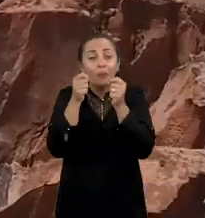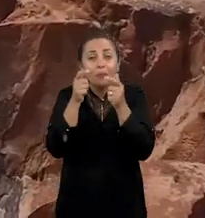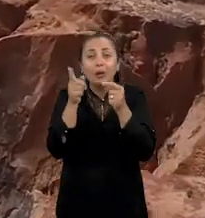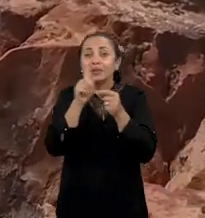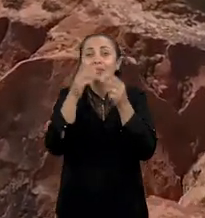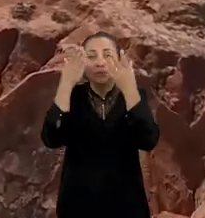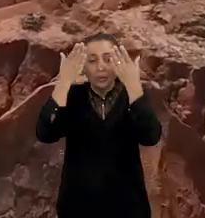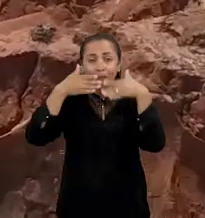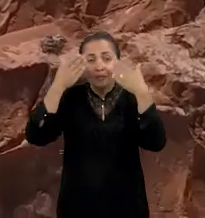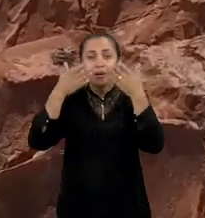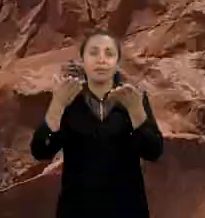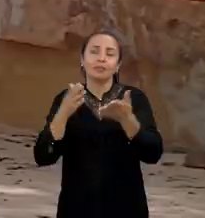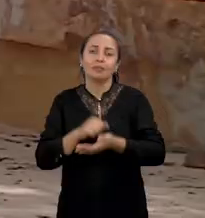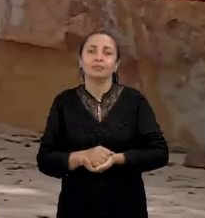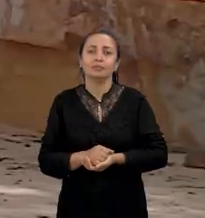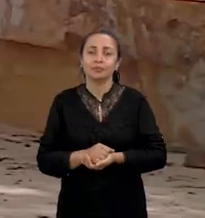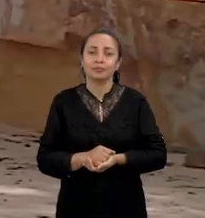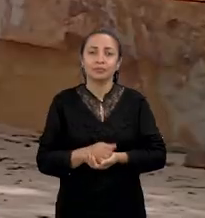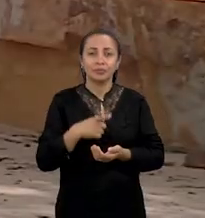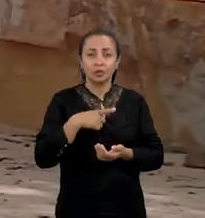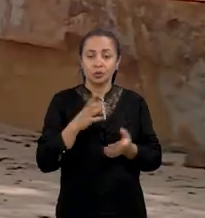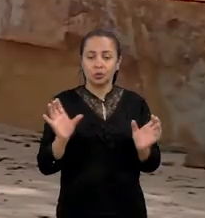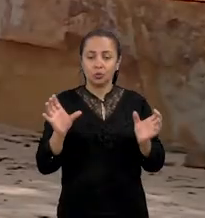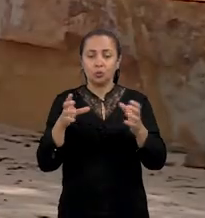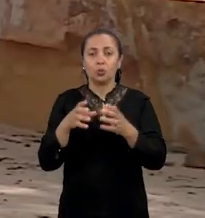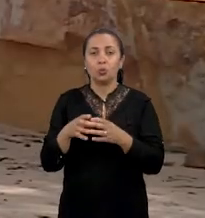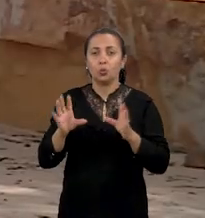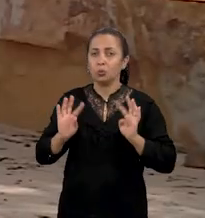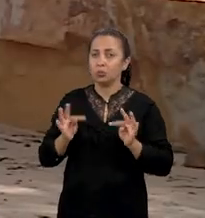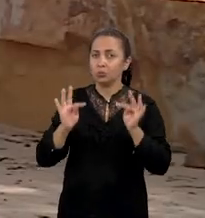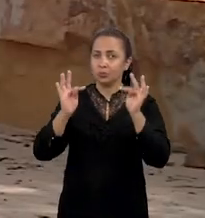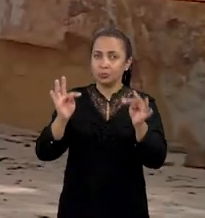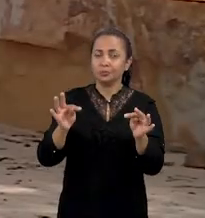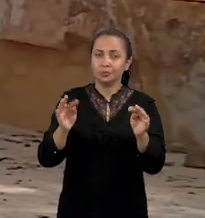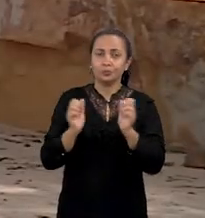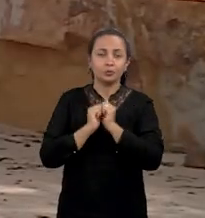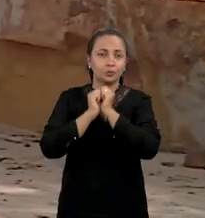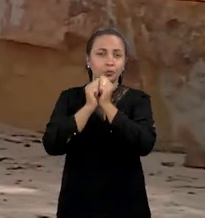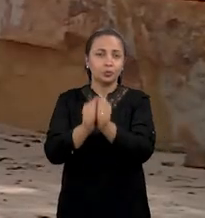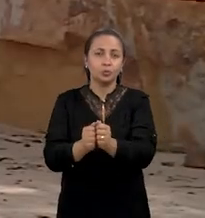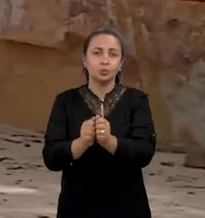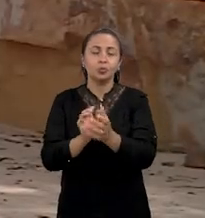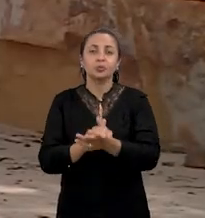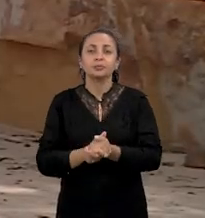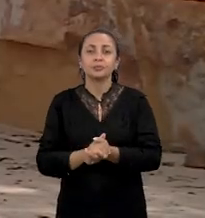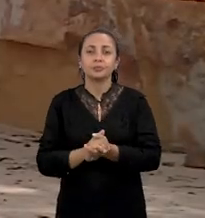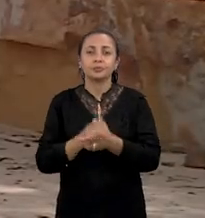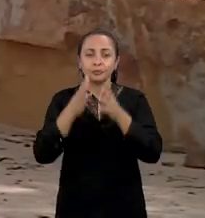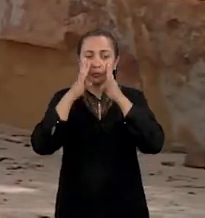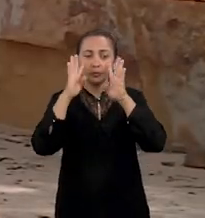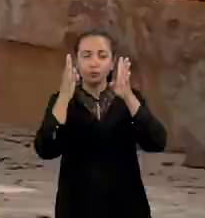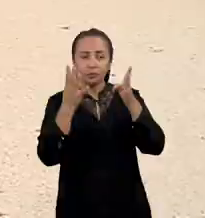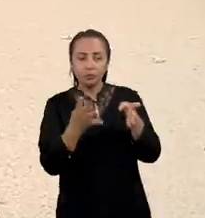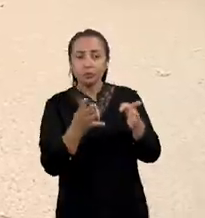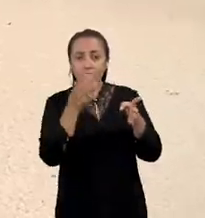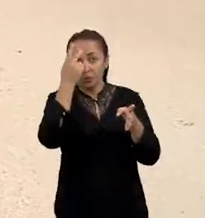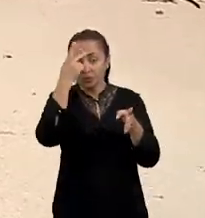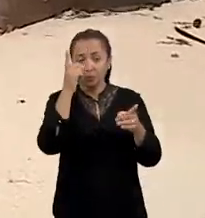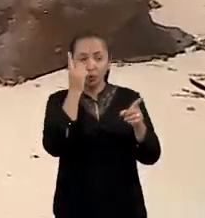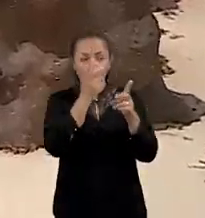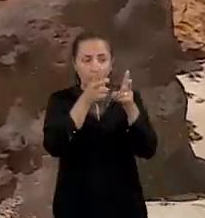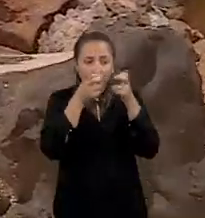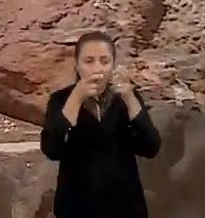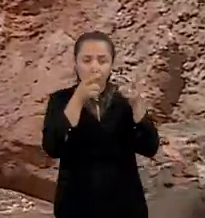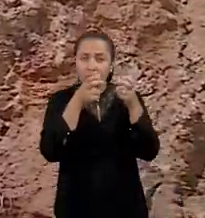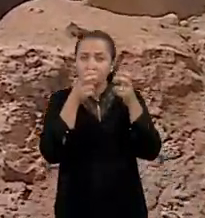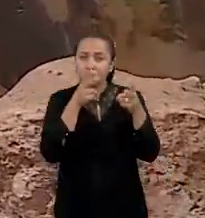possível de ser visto quando você olha a falésia. Empregando um conjunto de tecnologias voltadas para a